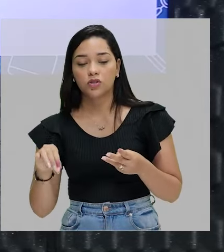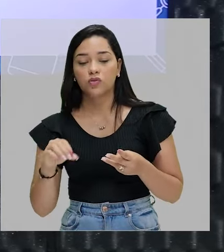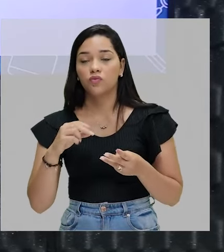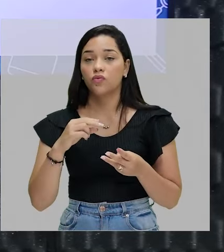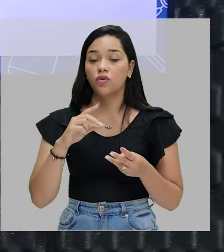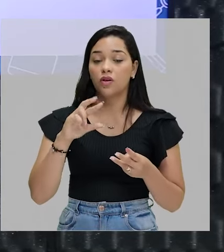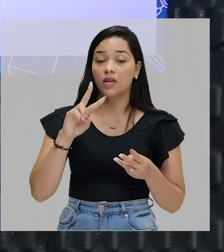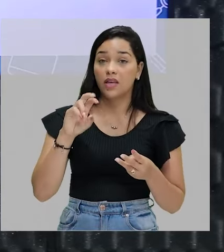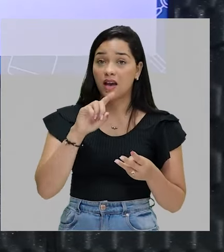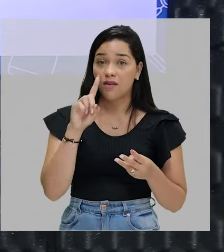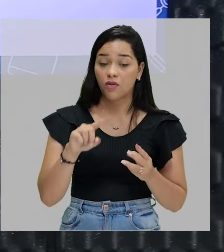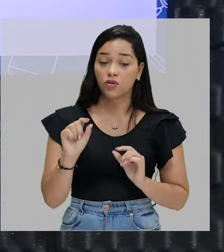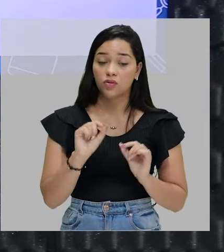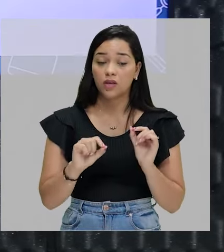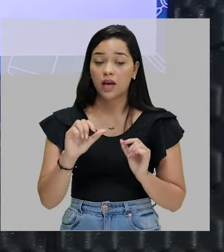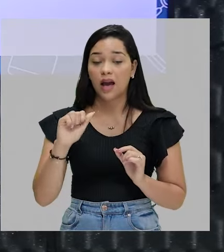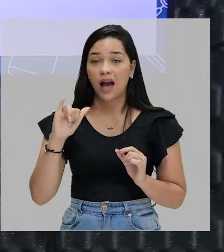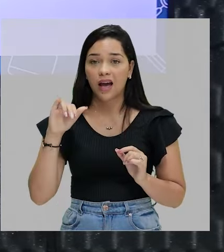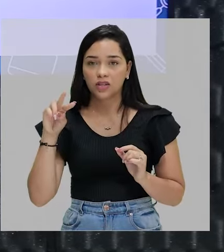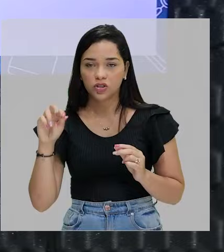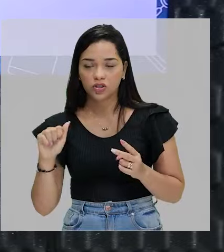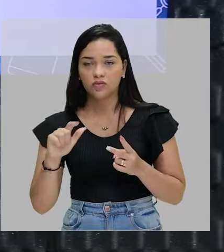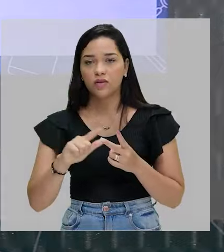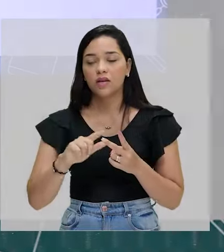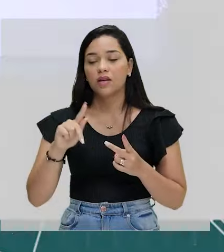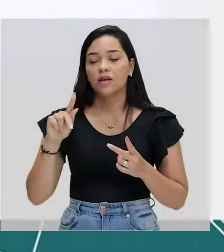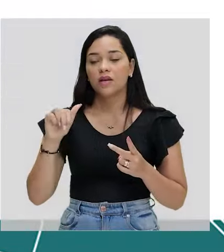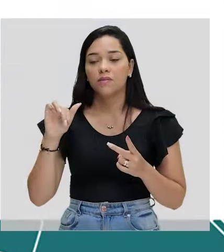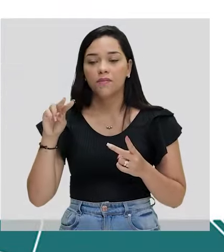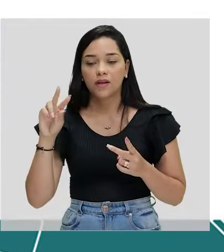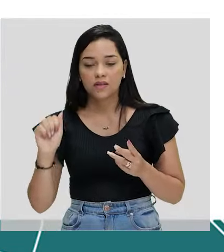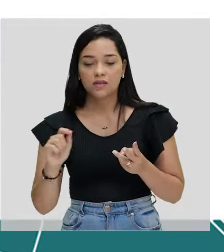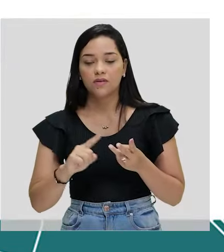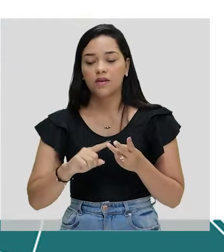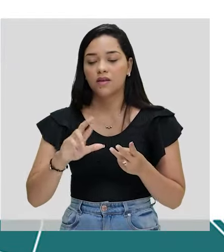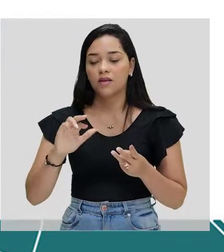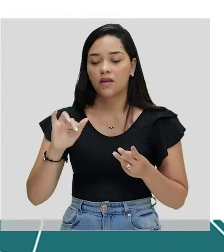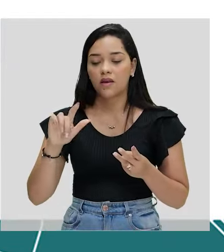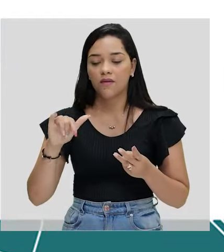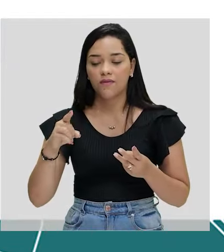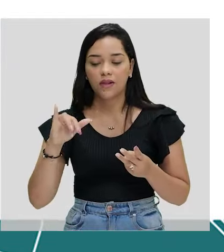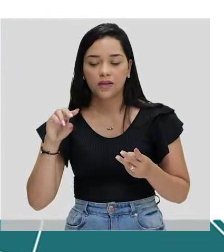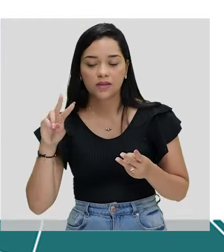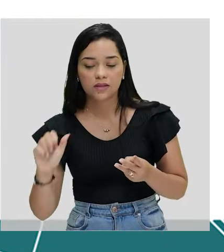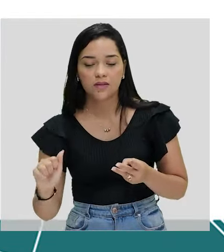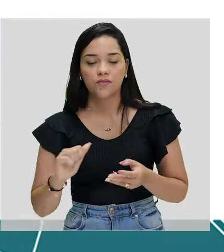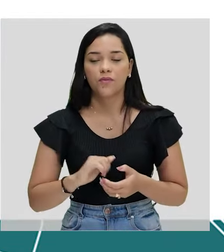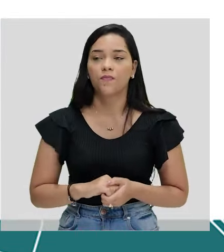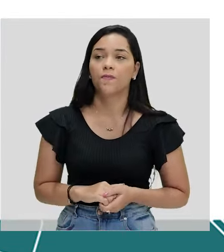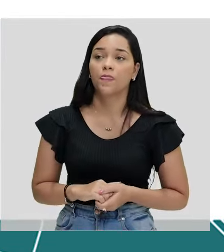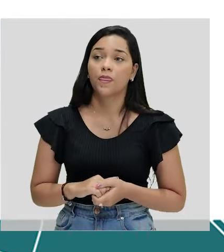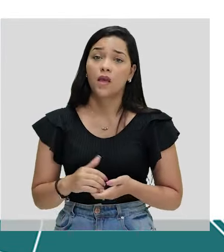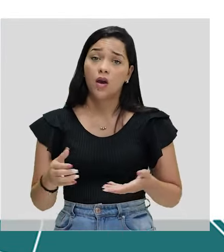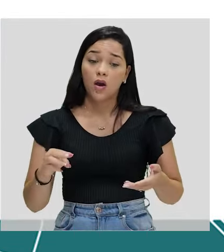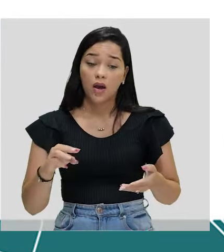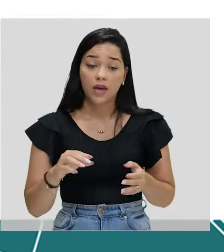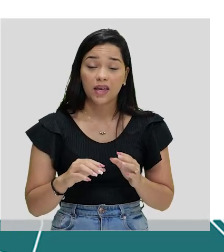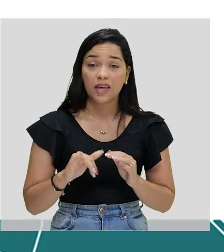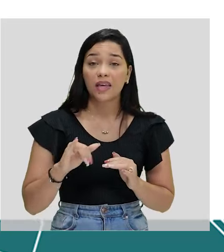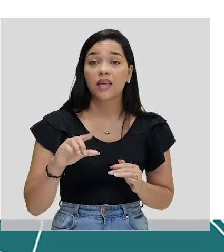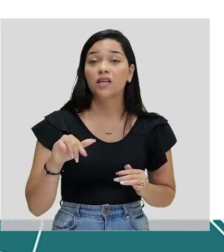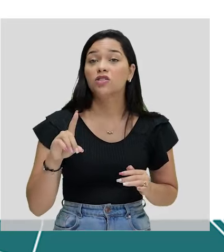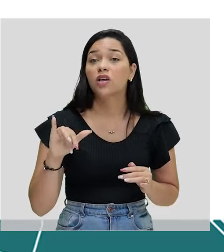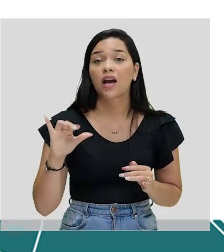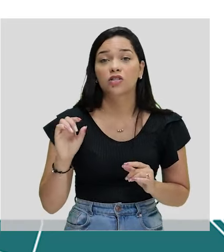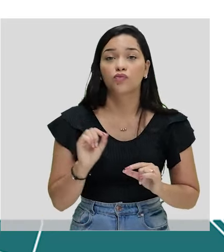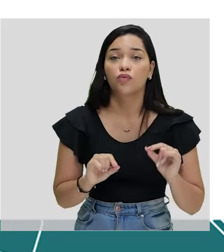passiva e reflexiva. Tá certo? Vamos falar do modo indicativo. Gente, o modo indicativo é aquele